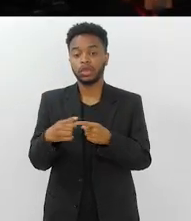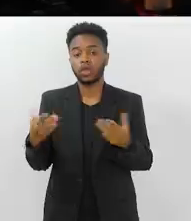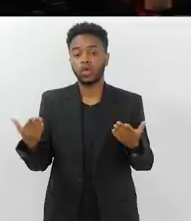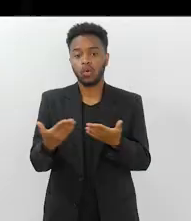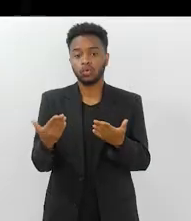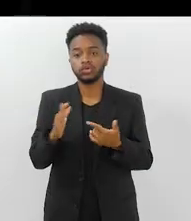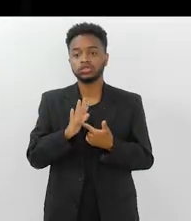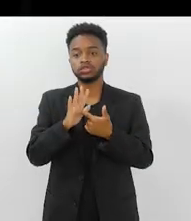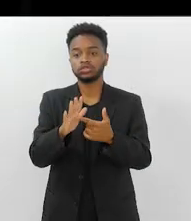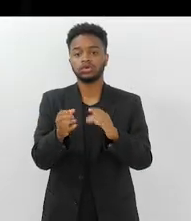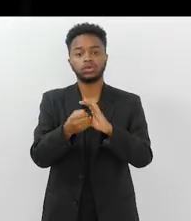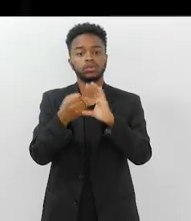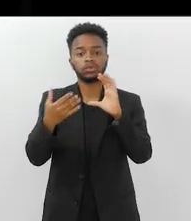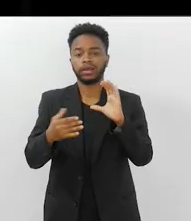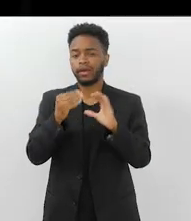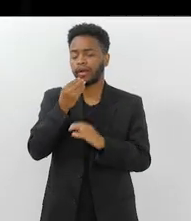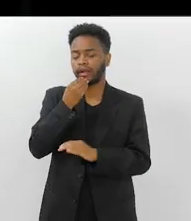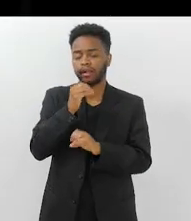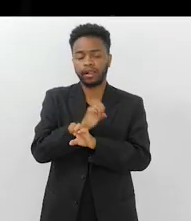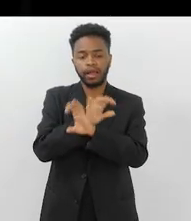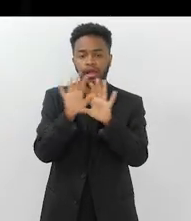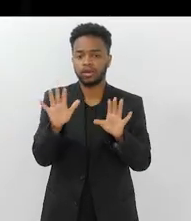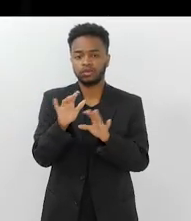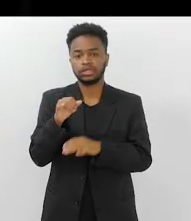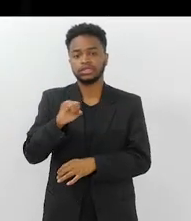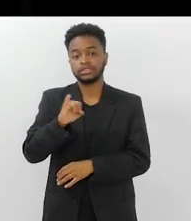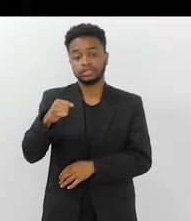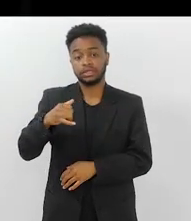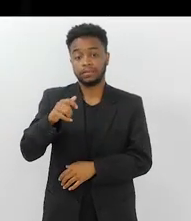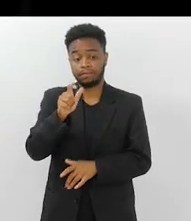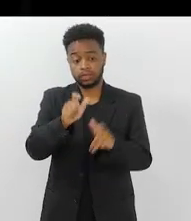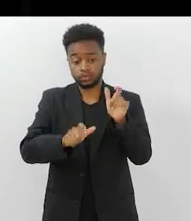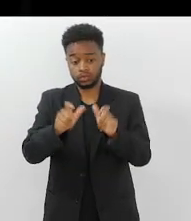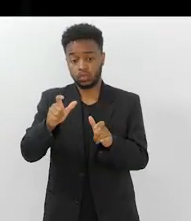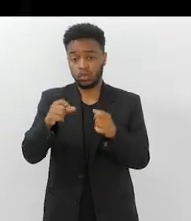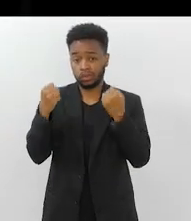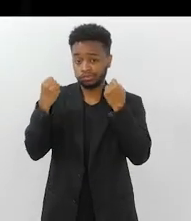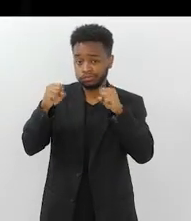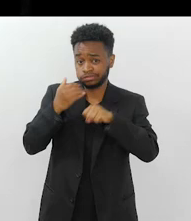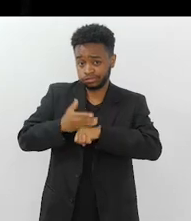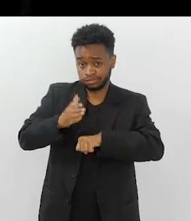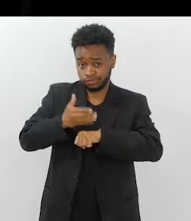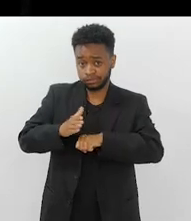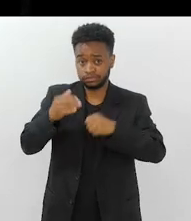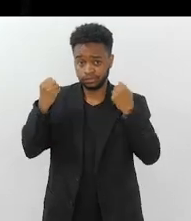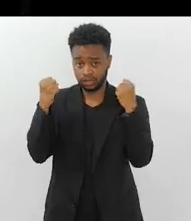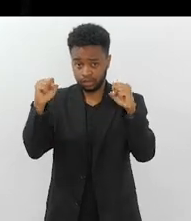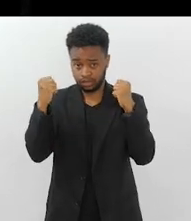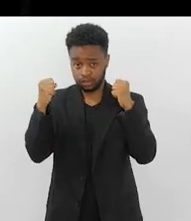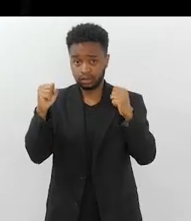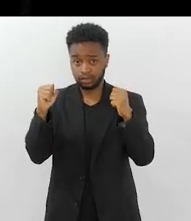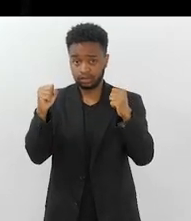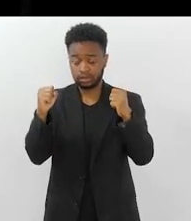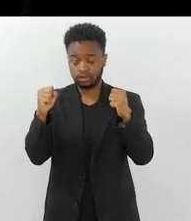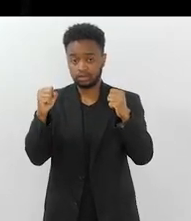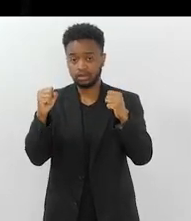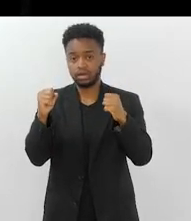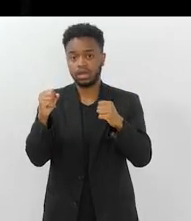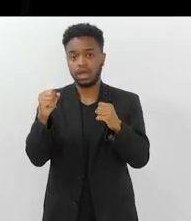hoje caracteriza, é muito claro, né, idosos que praticam atividade, pessoas que praticam atividade física